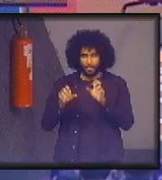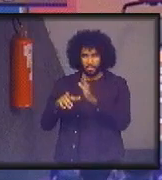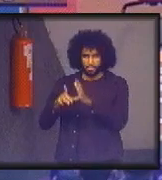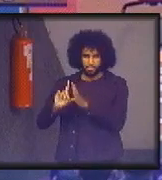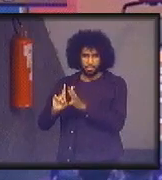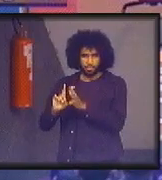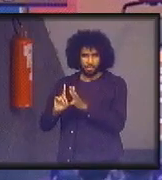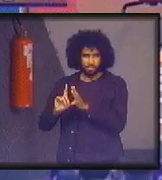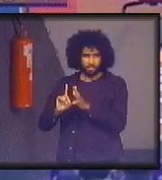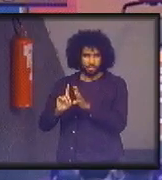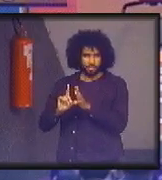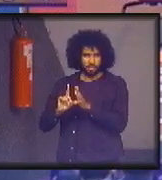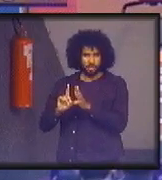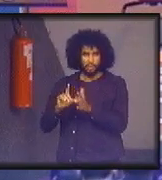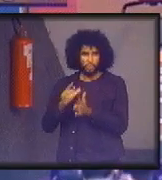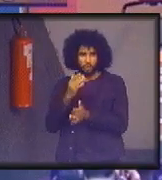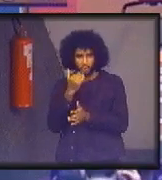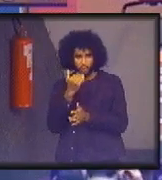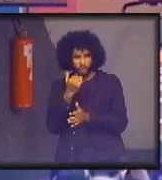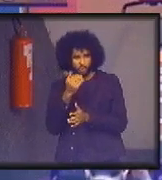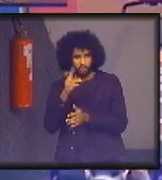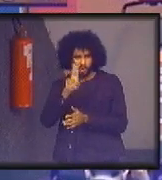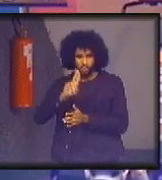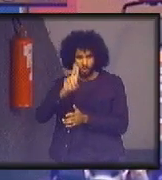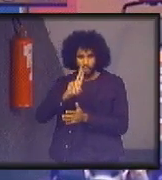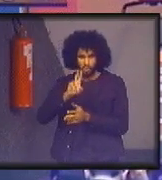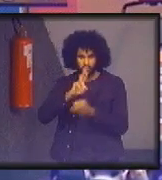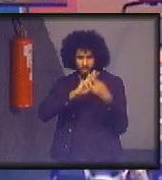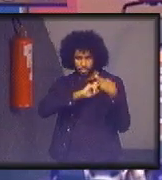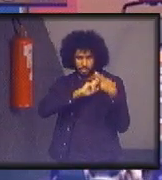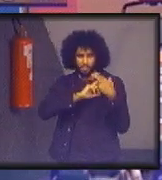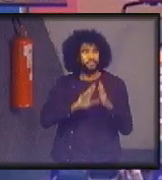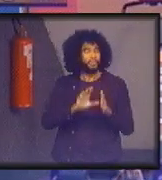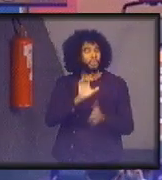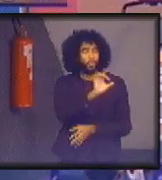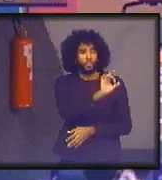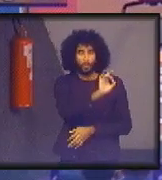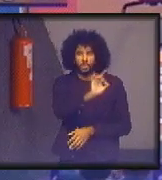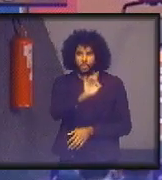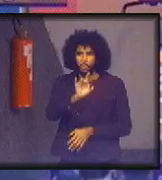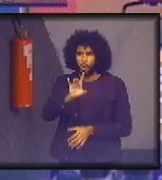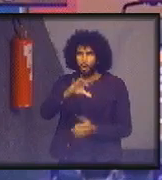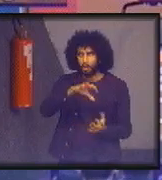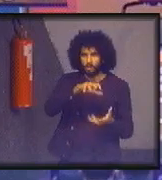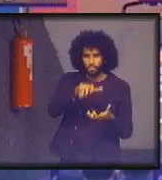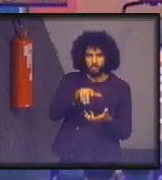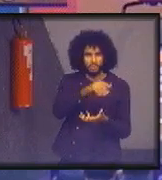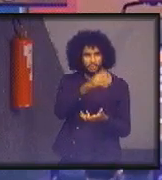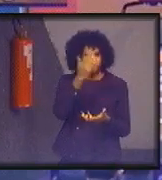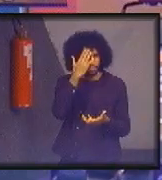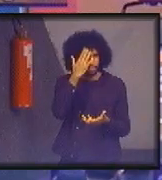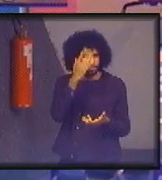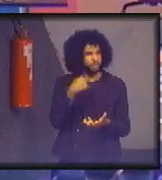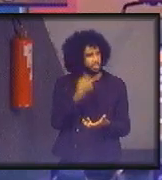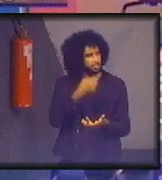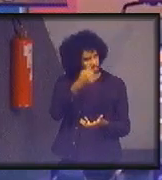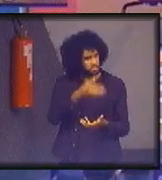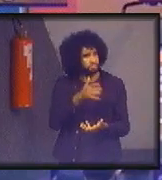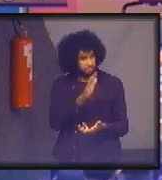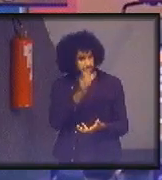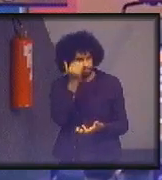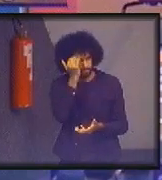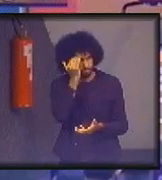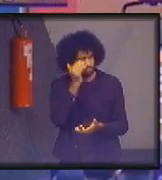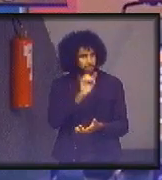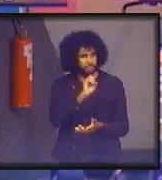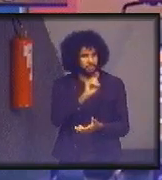produção responsáveis. Em qualquer parte do mundo, quer dizer, eles sabem do que nós estamos tratando. E tem,